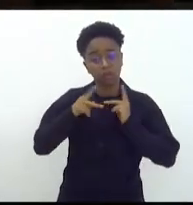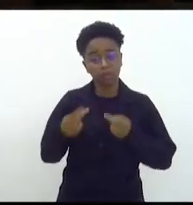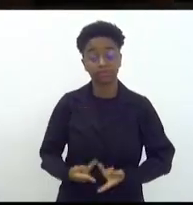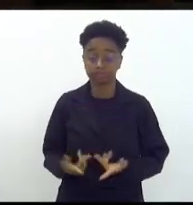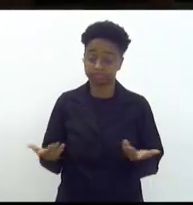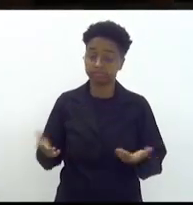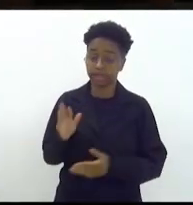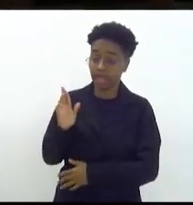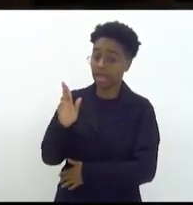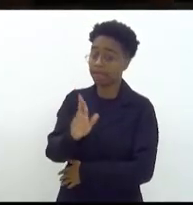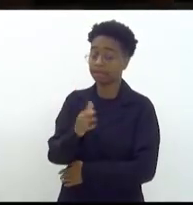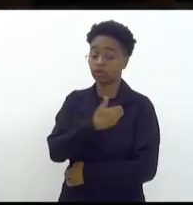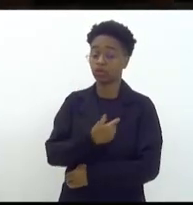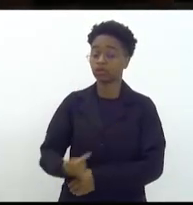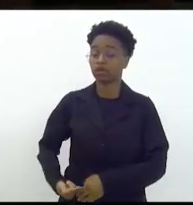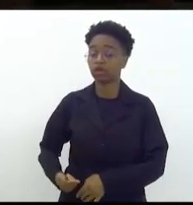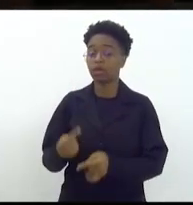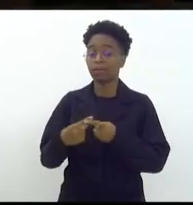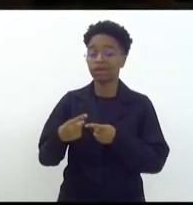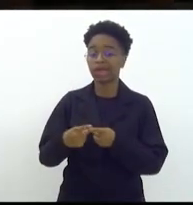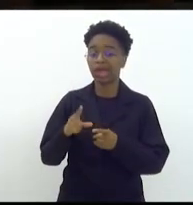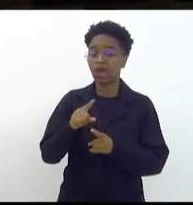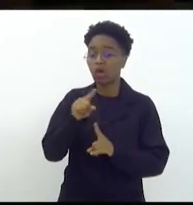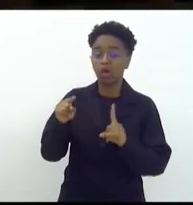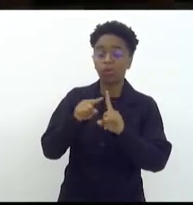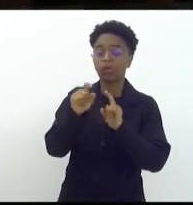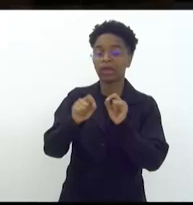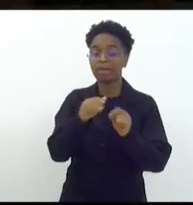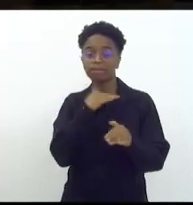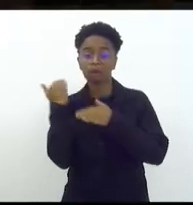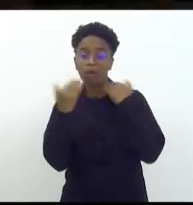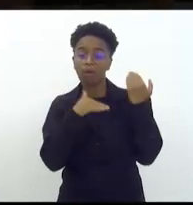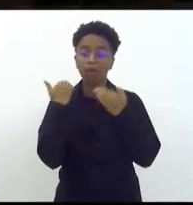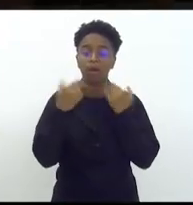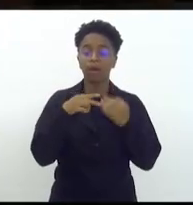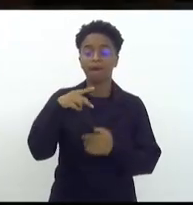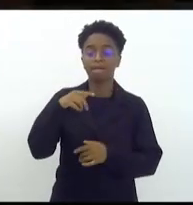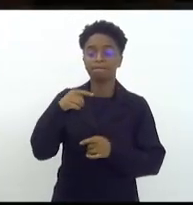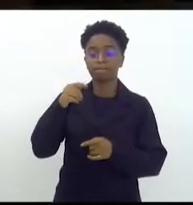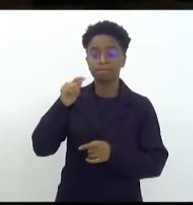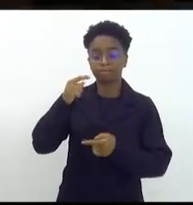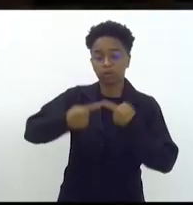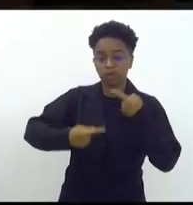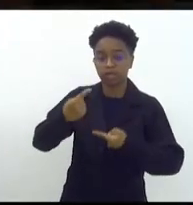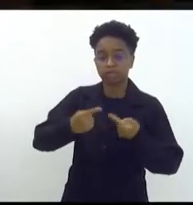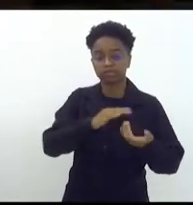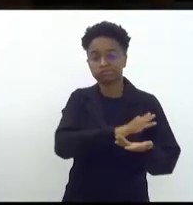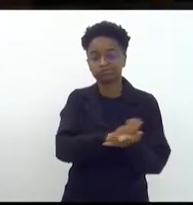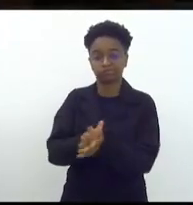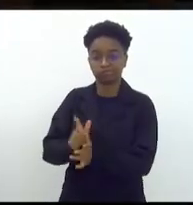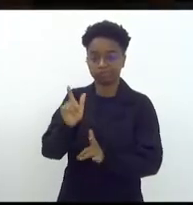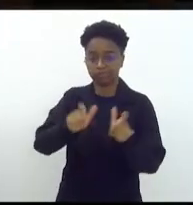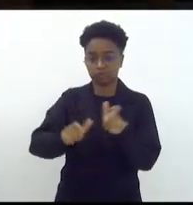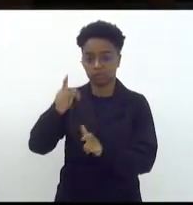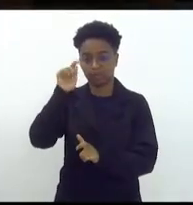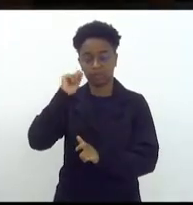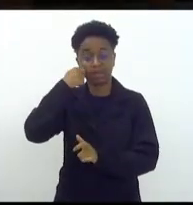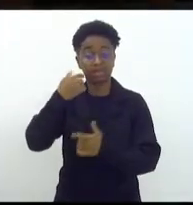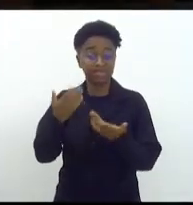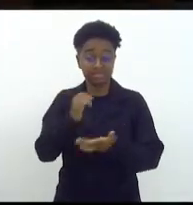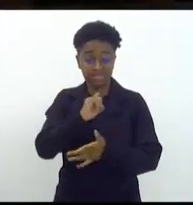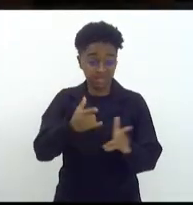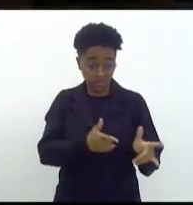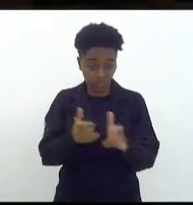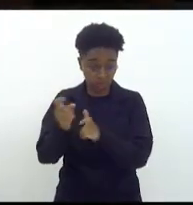um governador que aposta na lógica da morte da necropolítica então se não mata no fuzil na ponta do fuzil deixa morrer sem